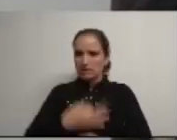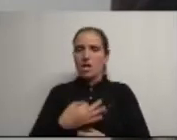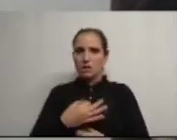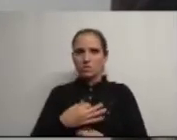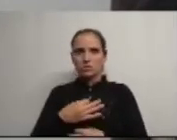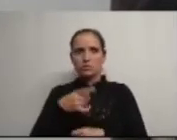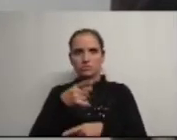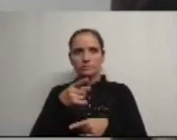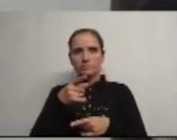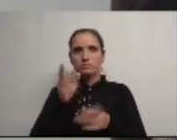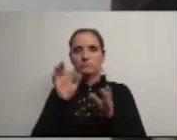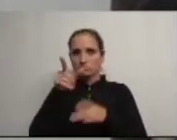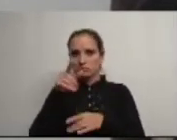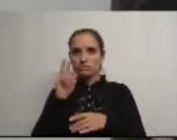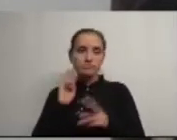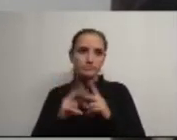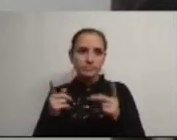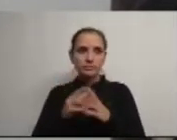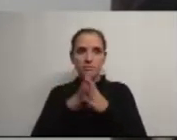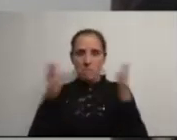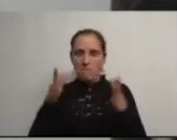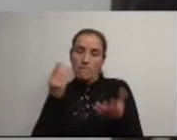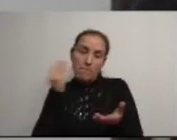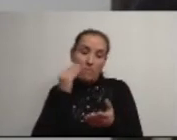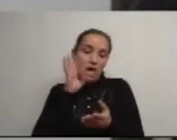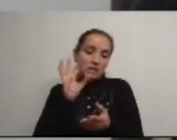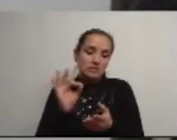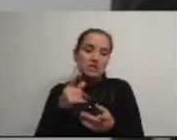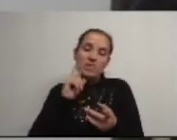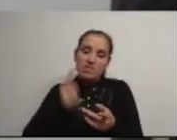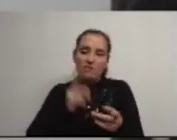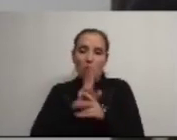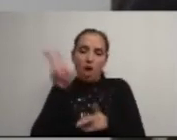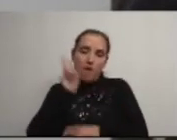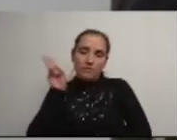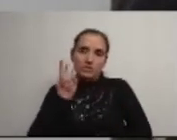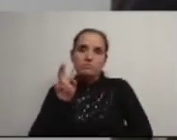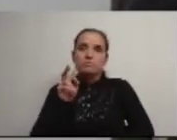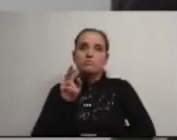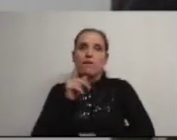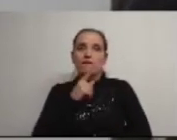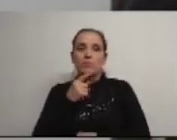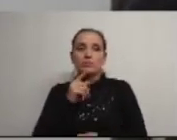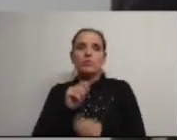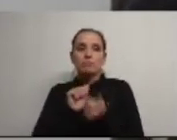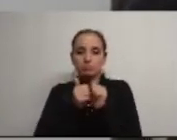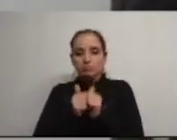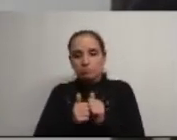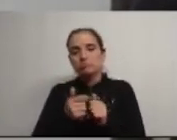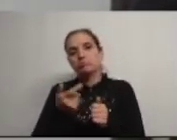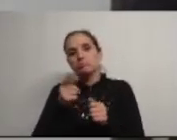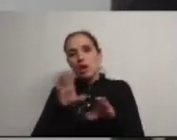o Executivo mesmo maioritário como é o caso deve ouvir ponderar e adotar se concordar